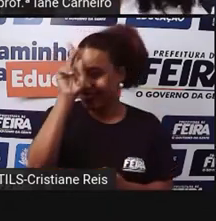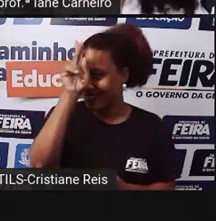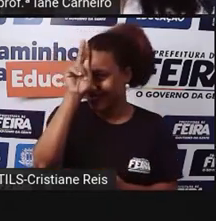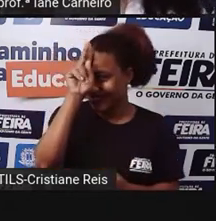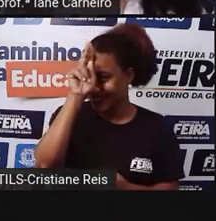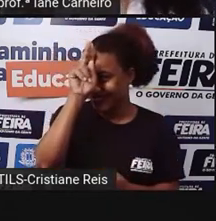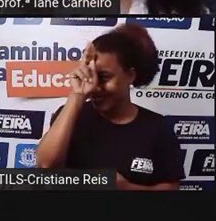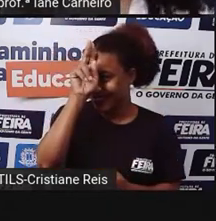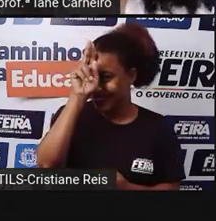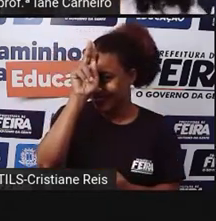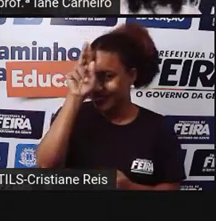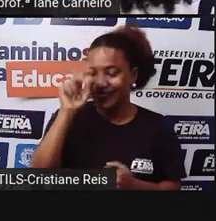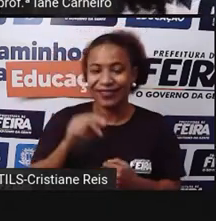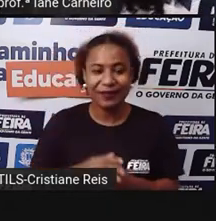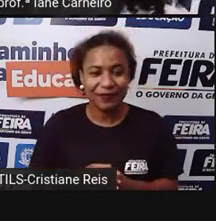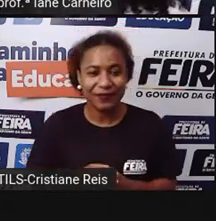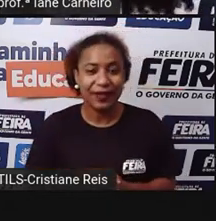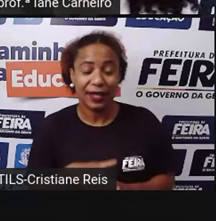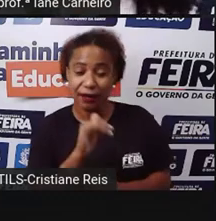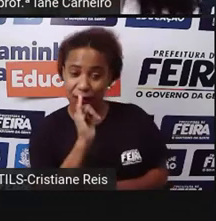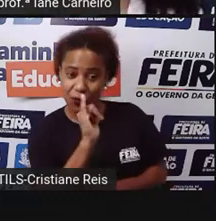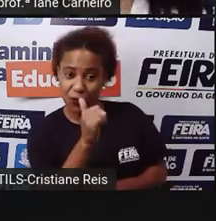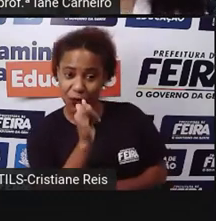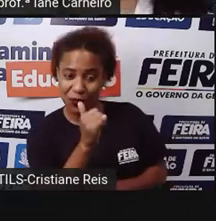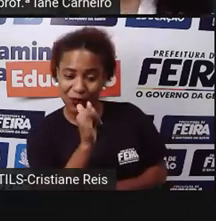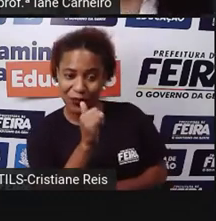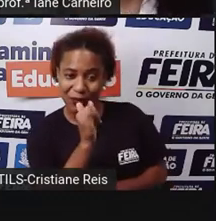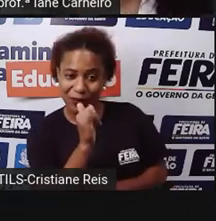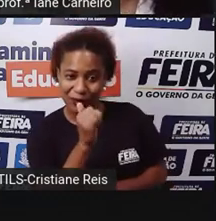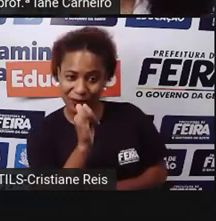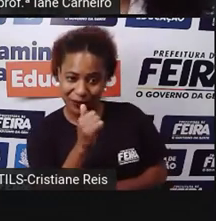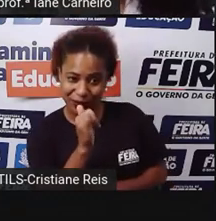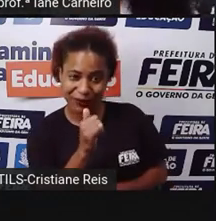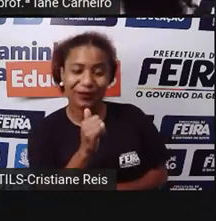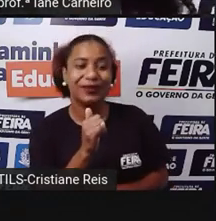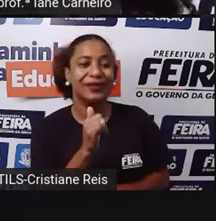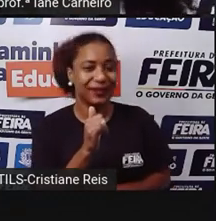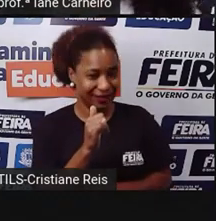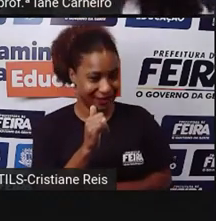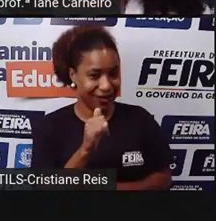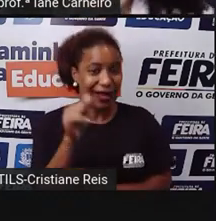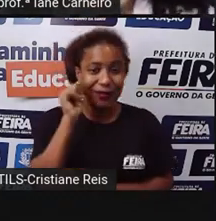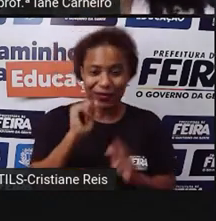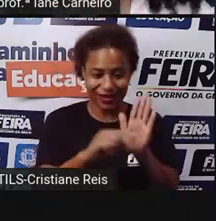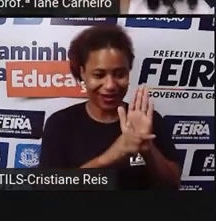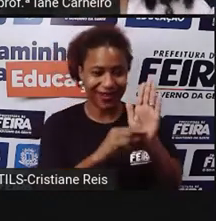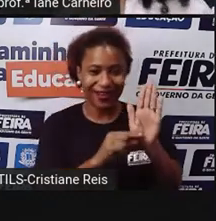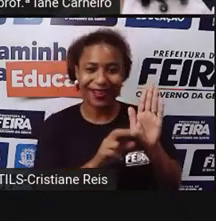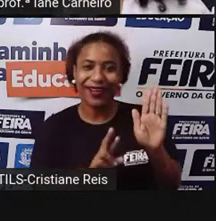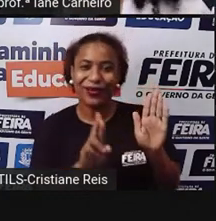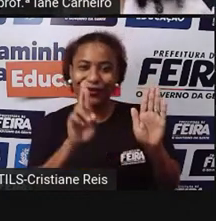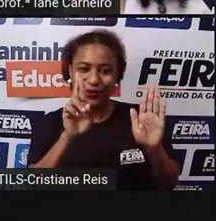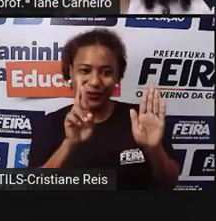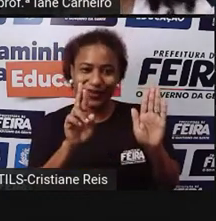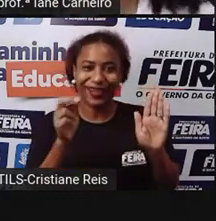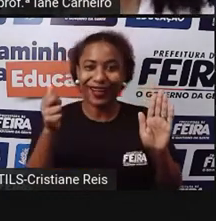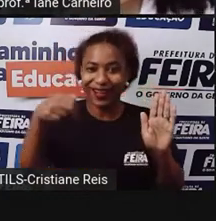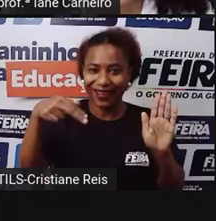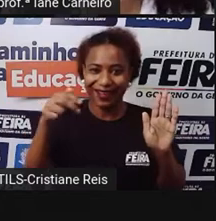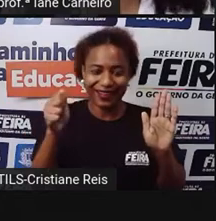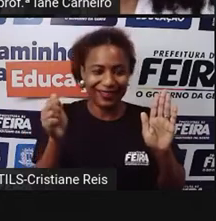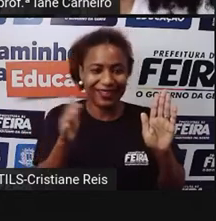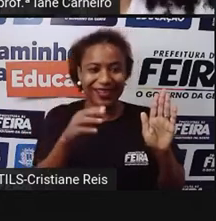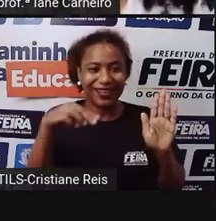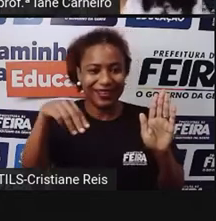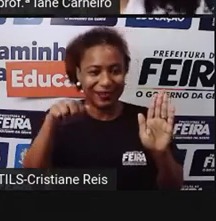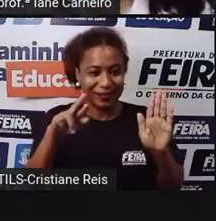história, né? É um conto popular que foi recontado por Ana Maria Machado. E aí essa história, essa aula de matemática,